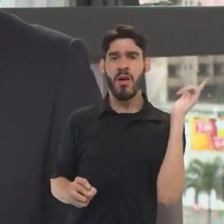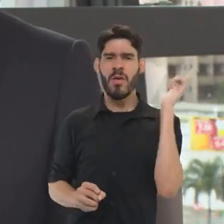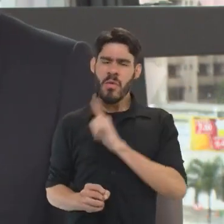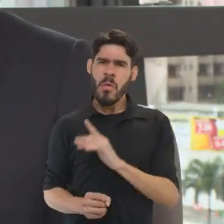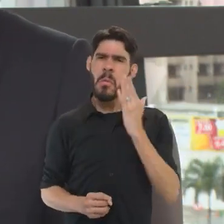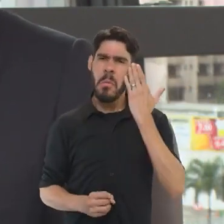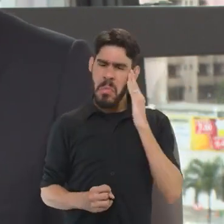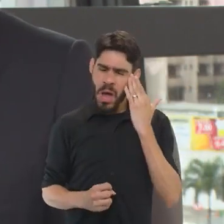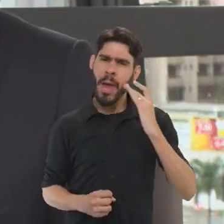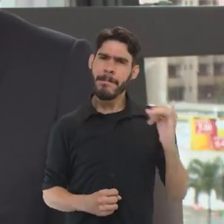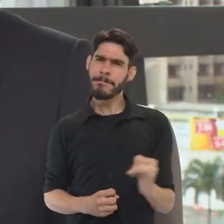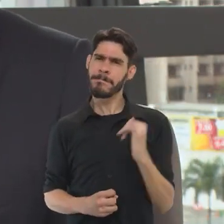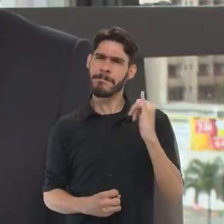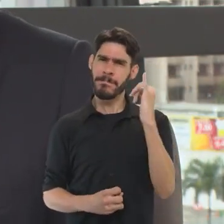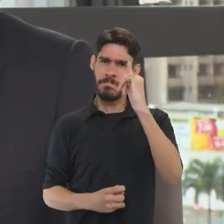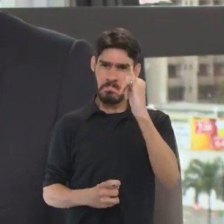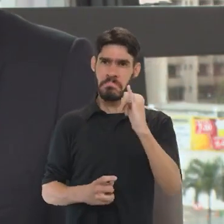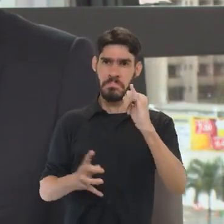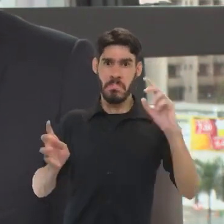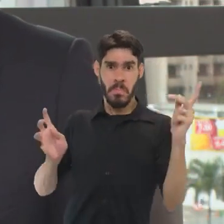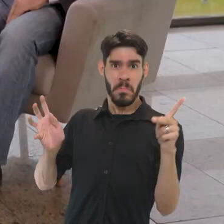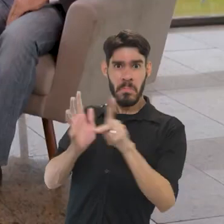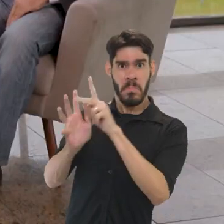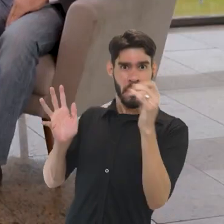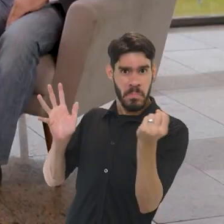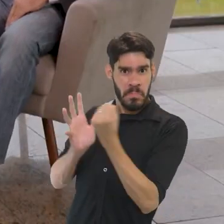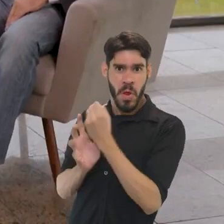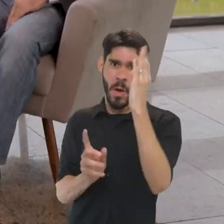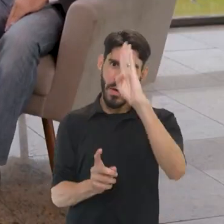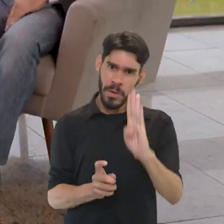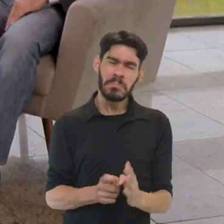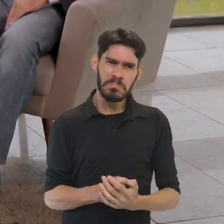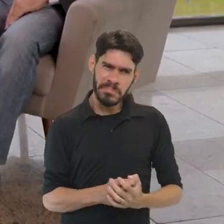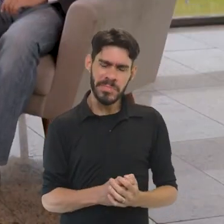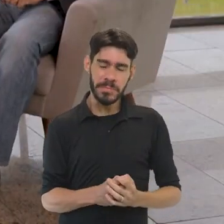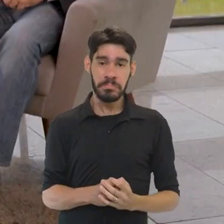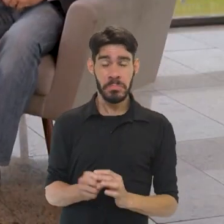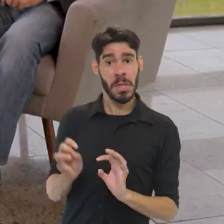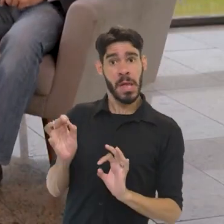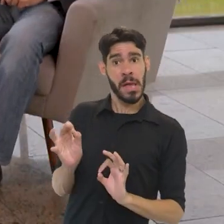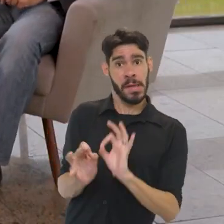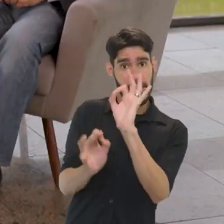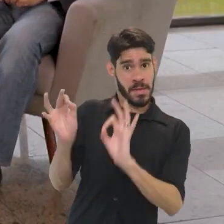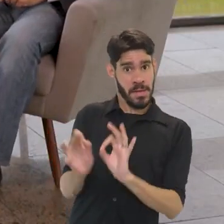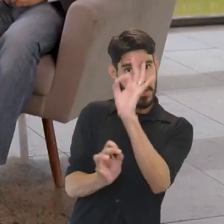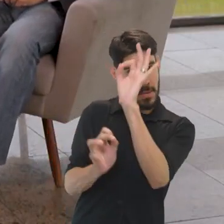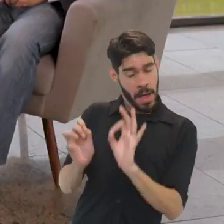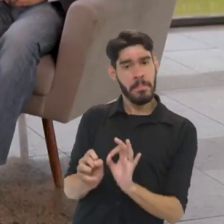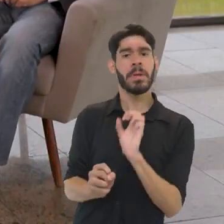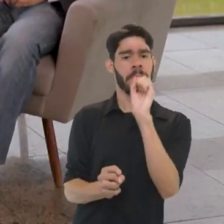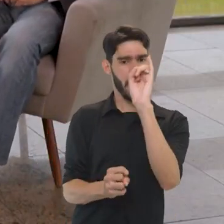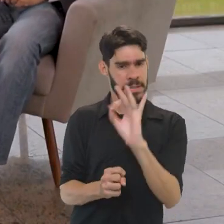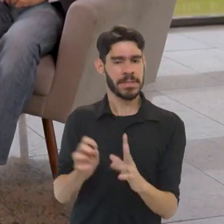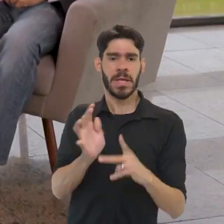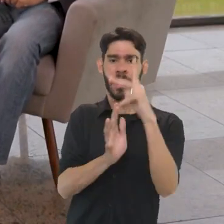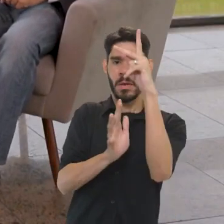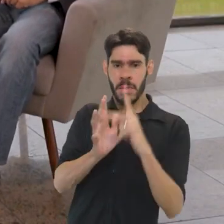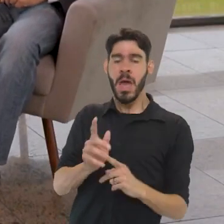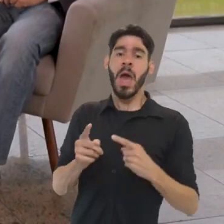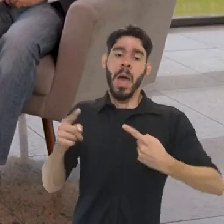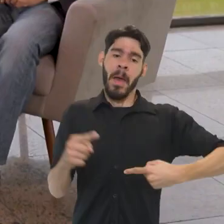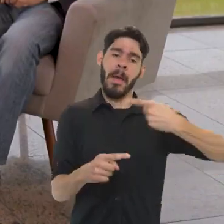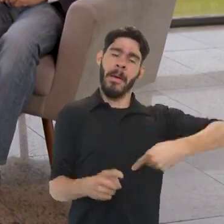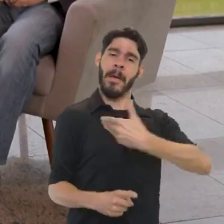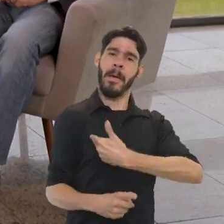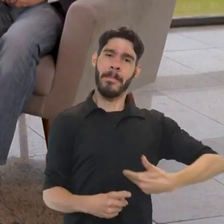entendendo a importância do patrimônio brasileiro? Ela está preparada para receber essa ação, que é uma